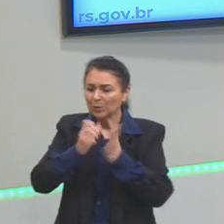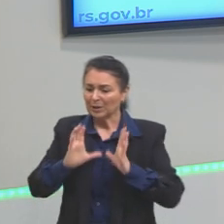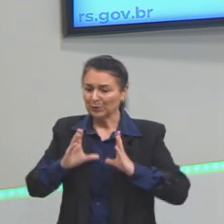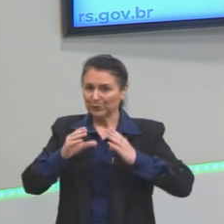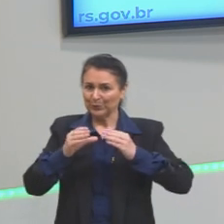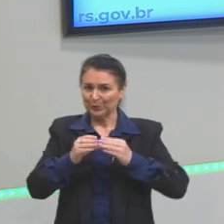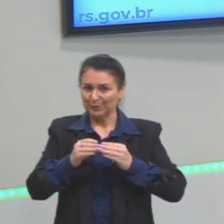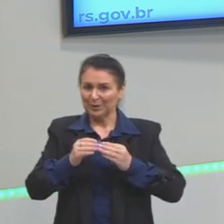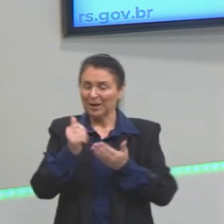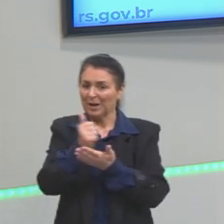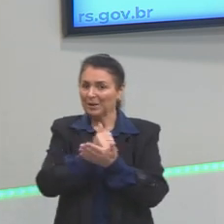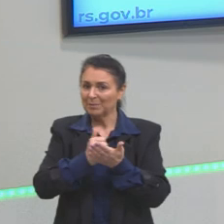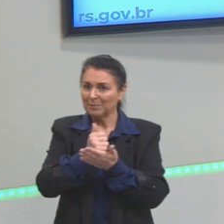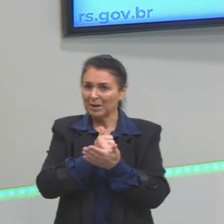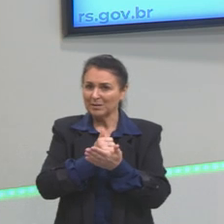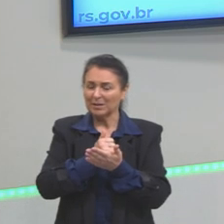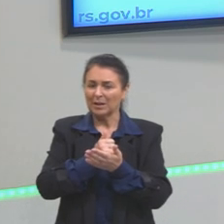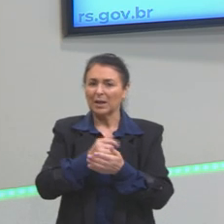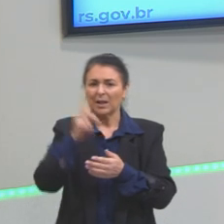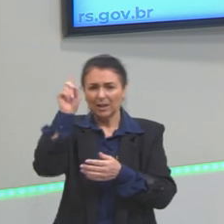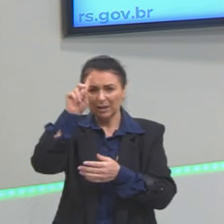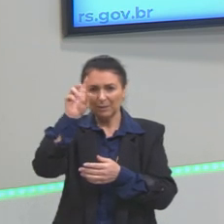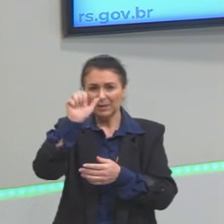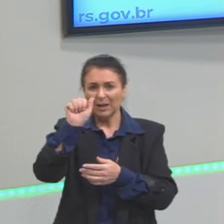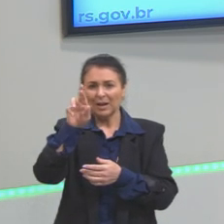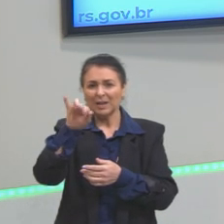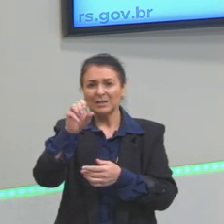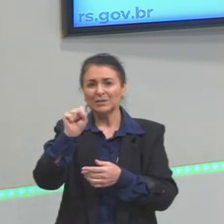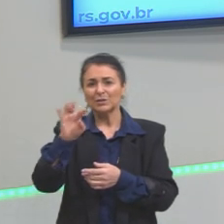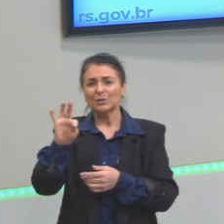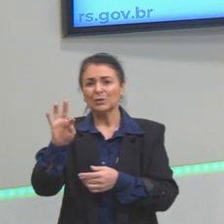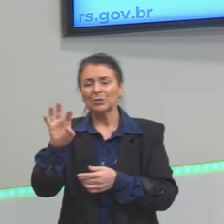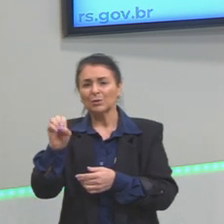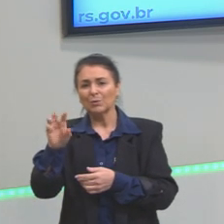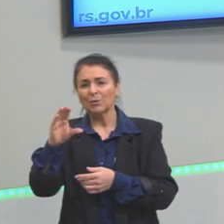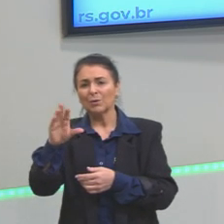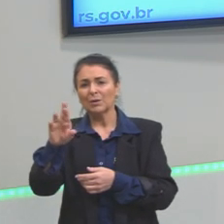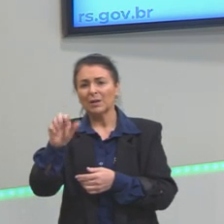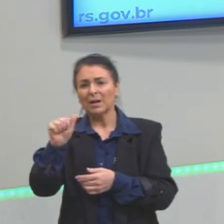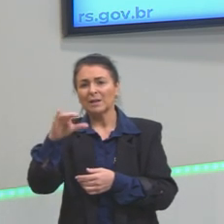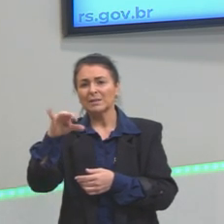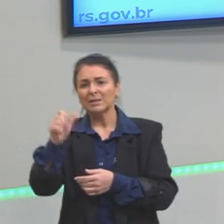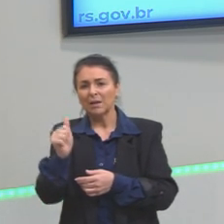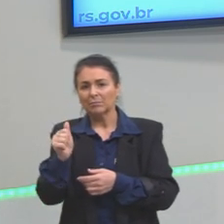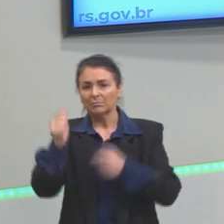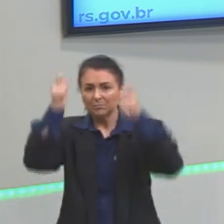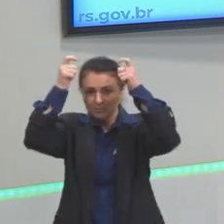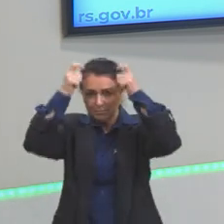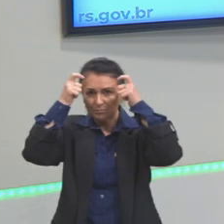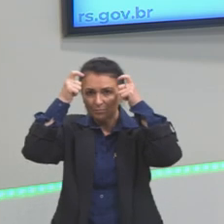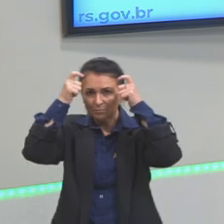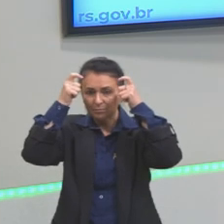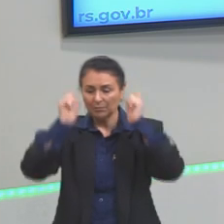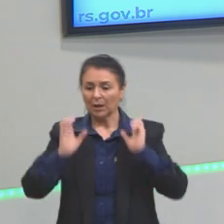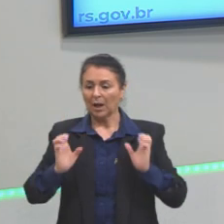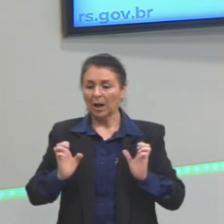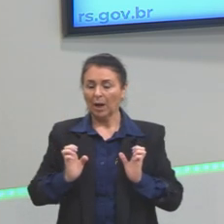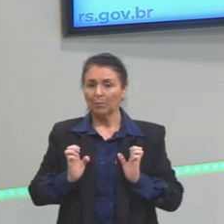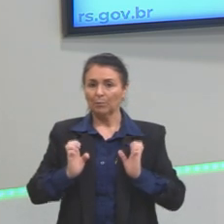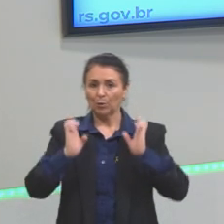Ele se baseia, por exemplo, lá na aristocracia dos reis, que chegou o momento que a burguesia